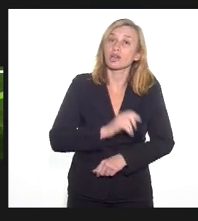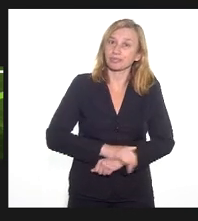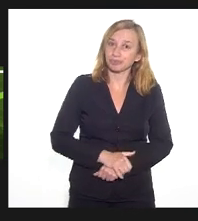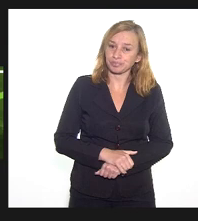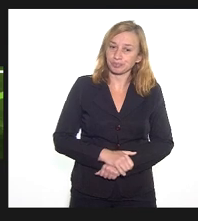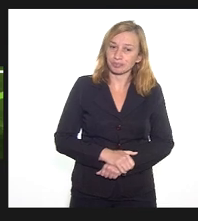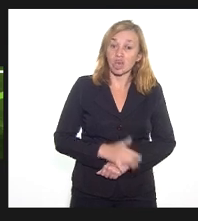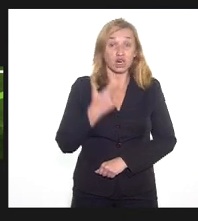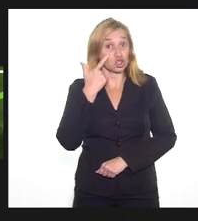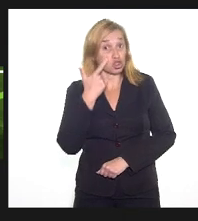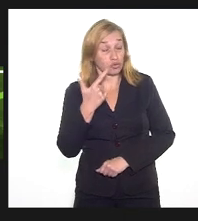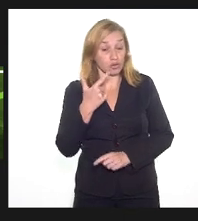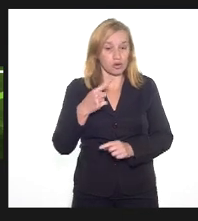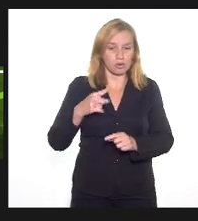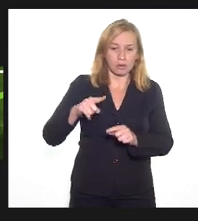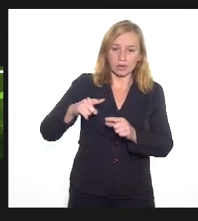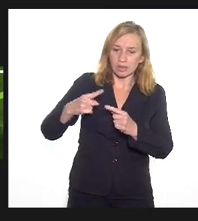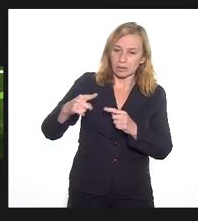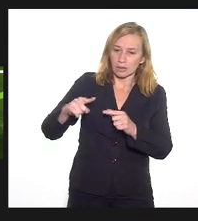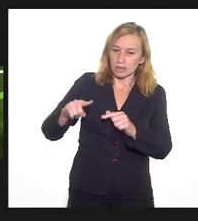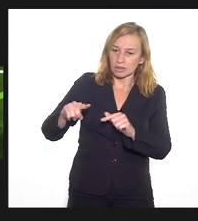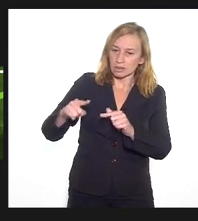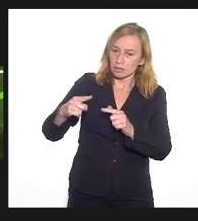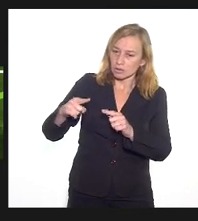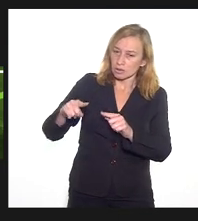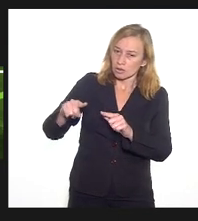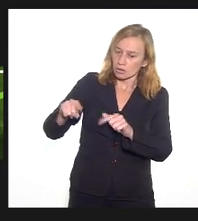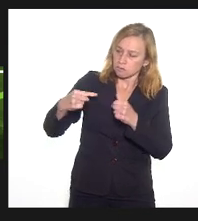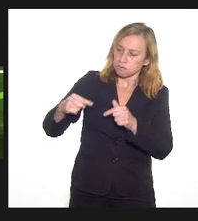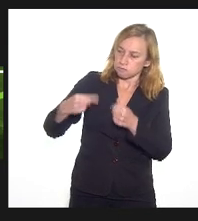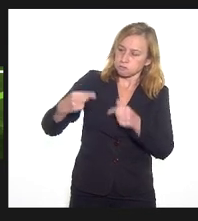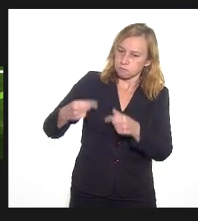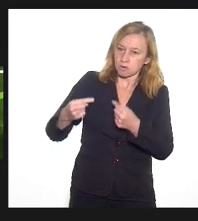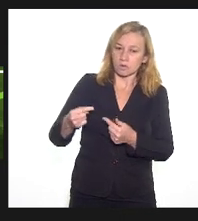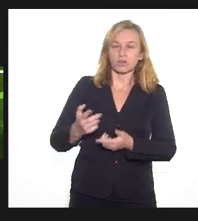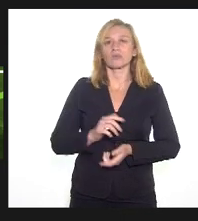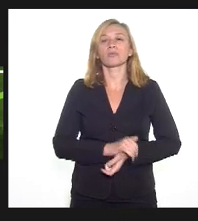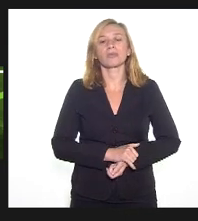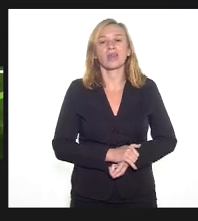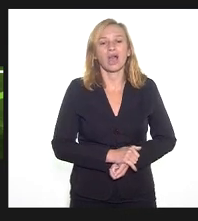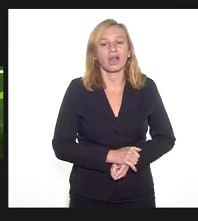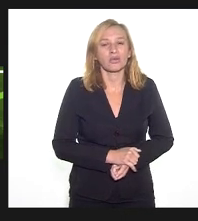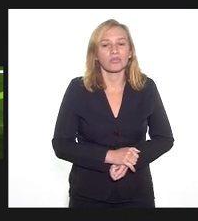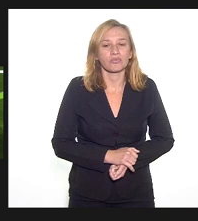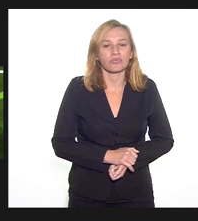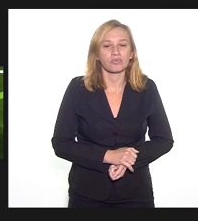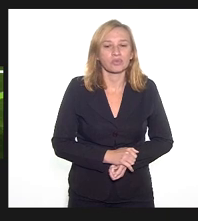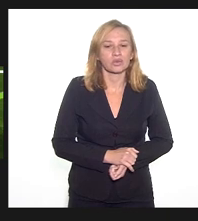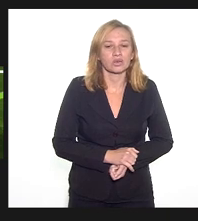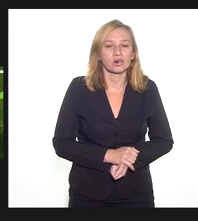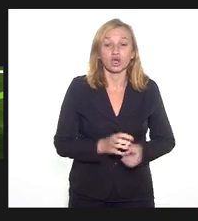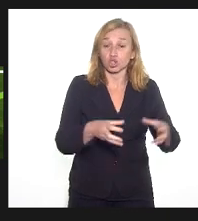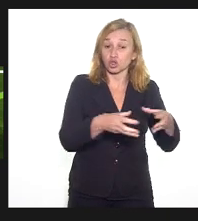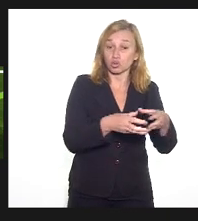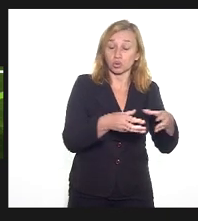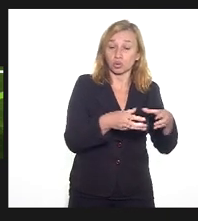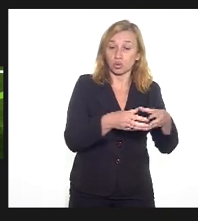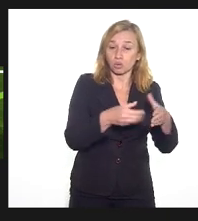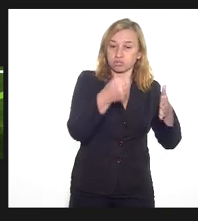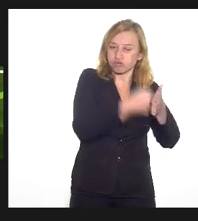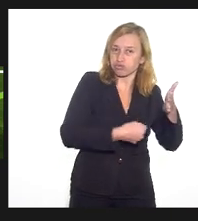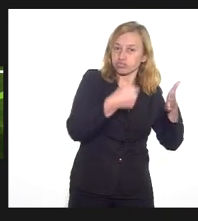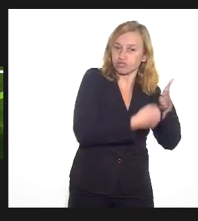A gente viu essas agressões, a gente começou a... A gente fez um parecer técnico, né? Nós do FRAB, a gente é um grupo de ativistas